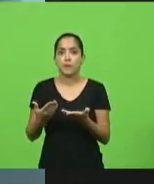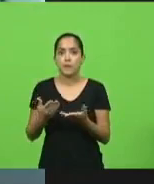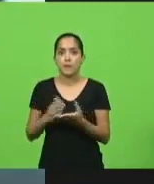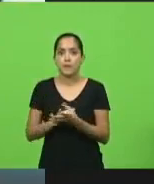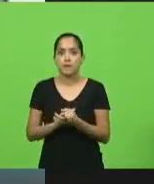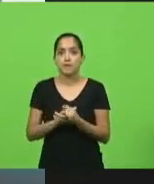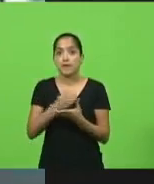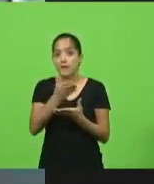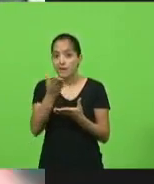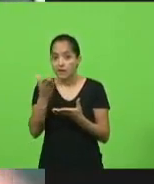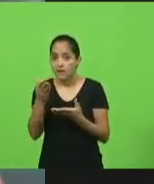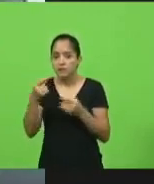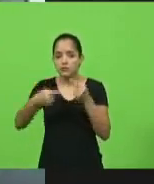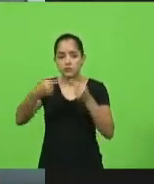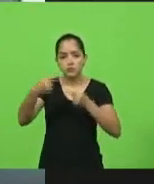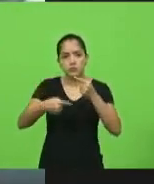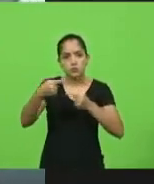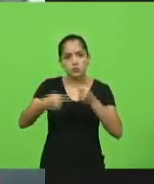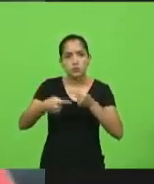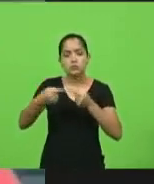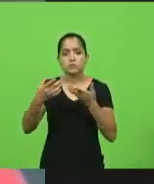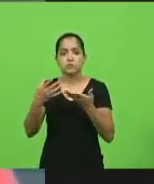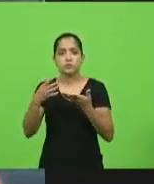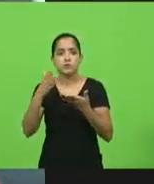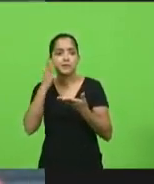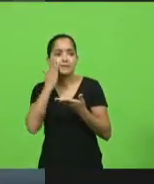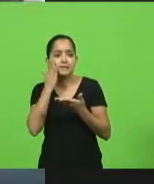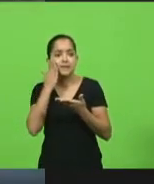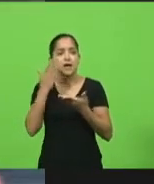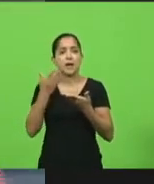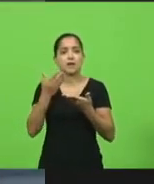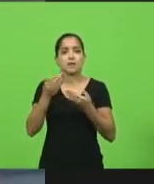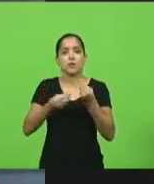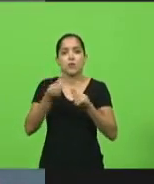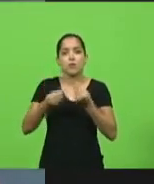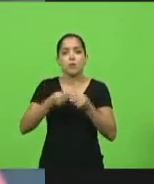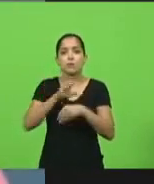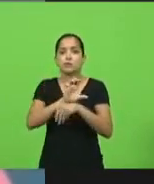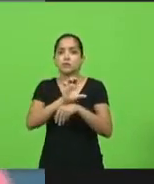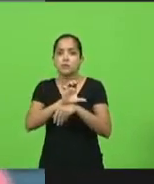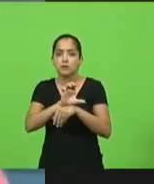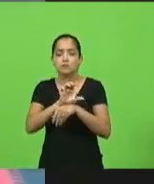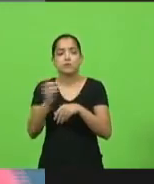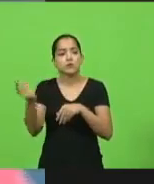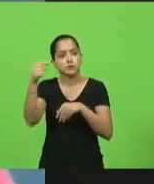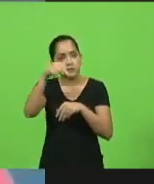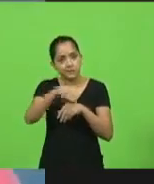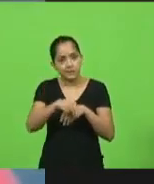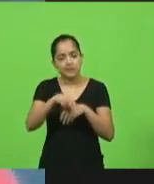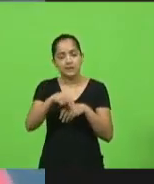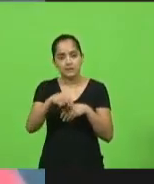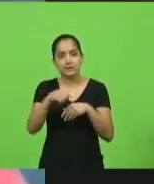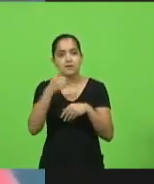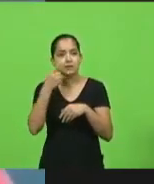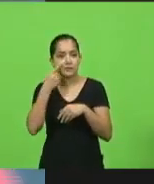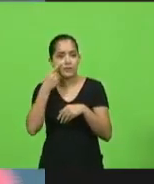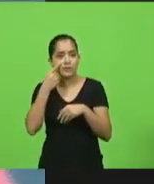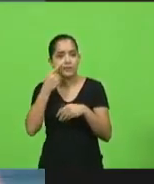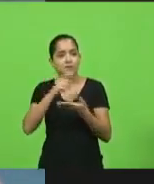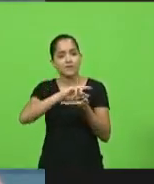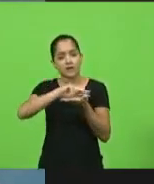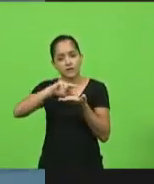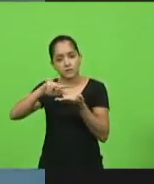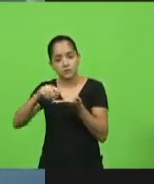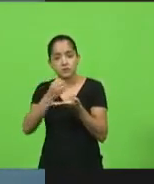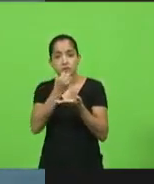Eles falam sobre aquilo que eles ouvem no Estado, e aqui eles vão ouvir muita coisa boa e muita coisa